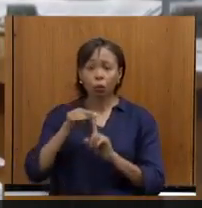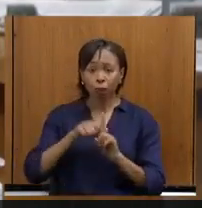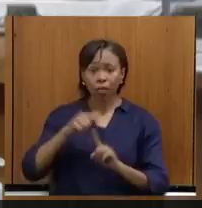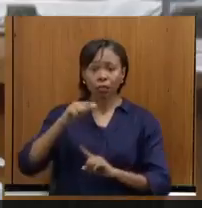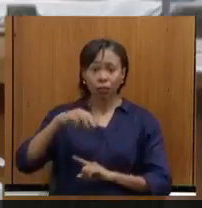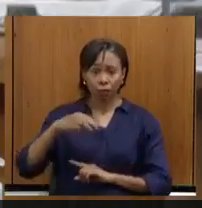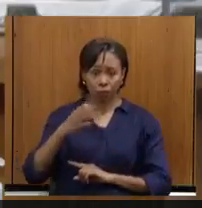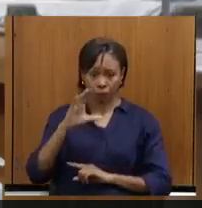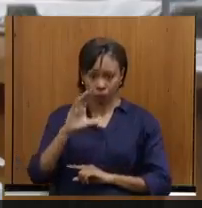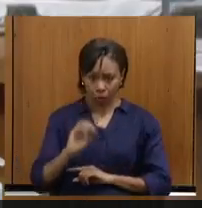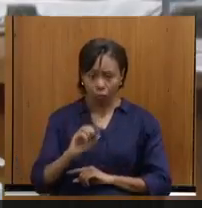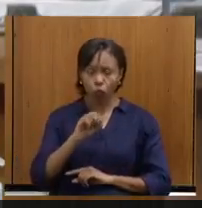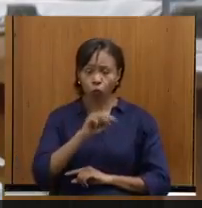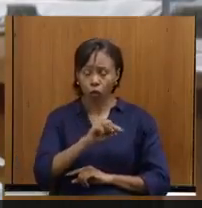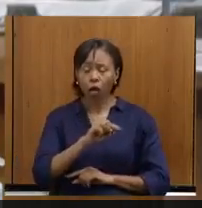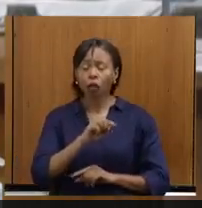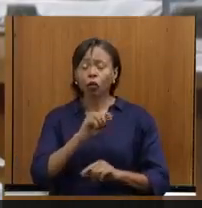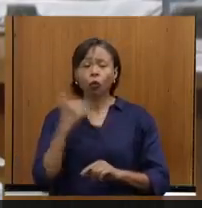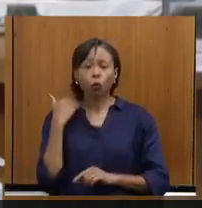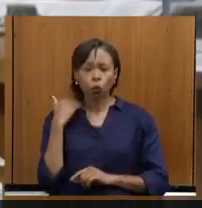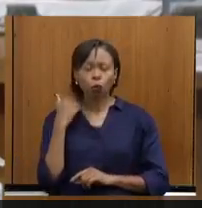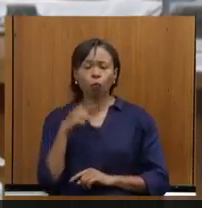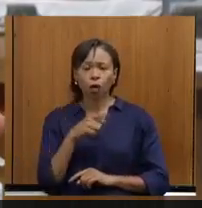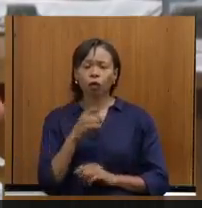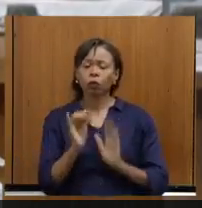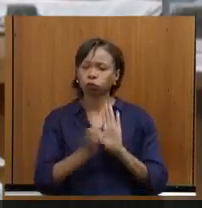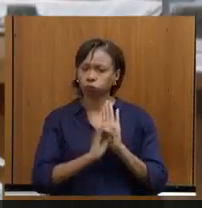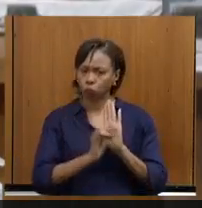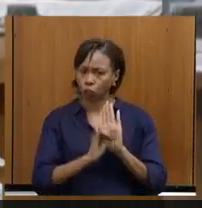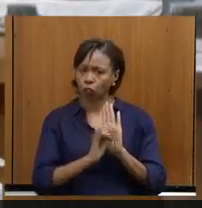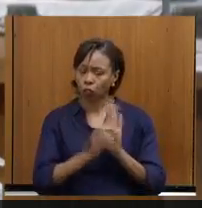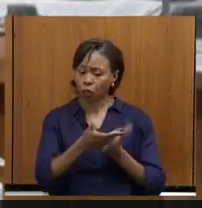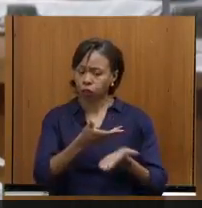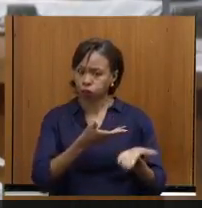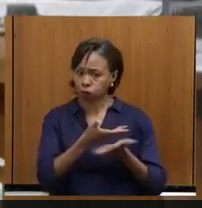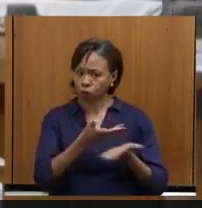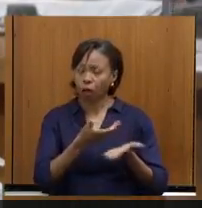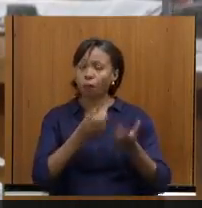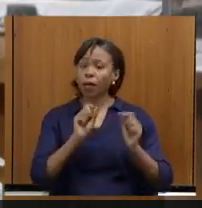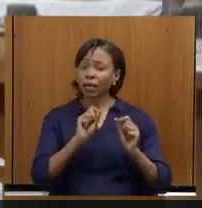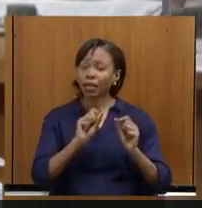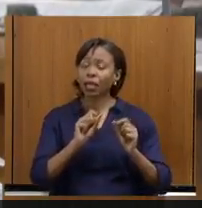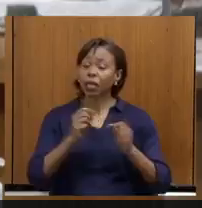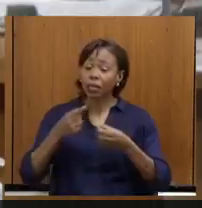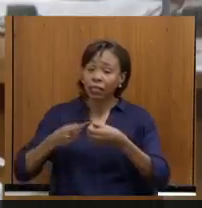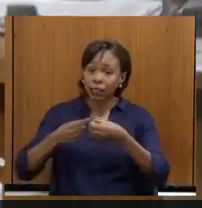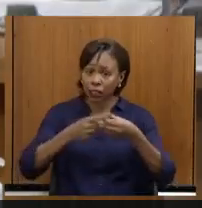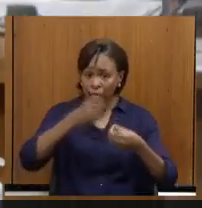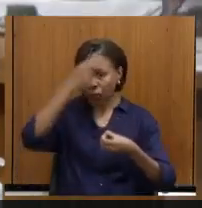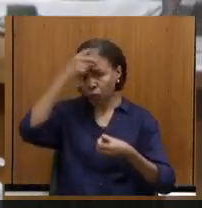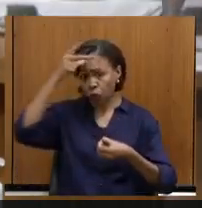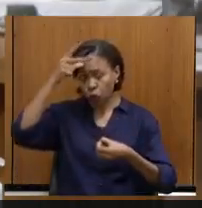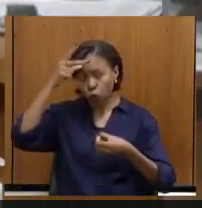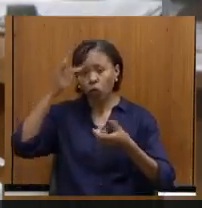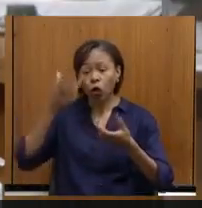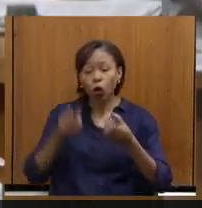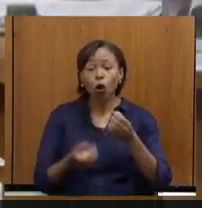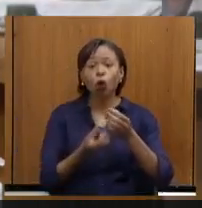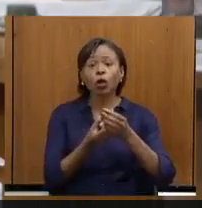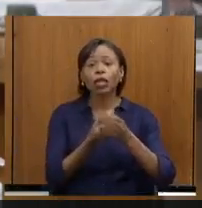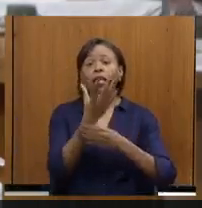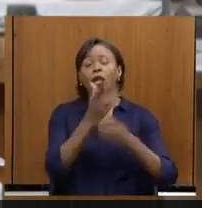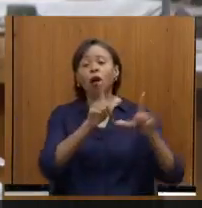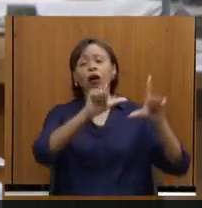articulado com ele um edital para sinalização, para que os municípios sinalizem seus atrativos.